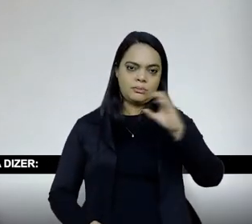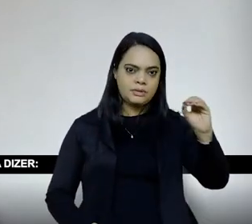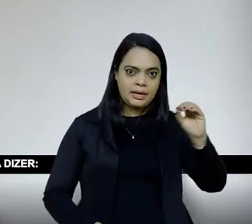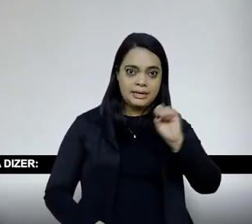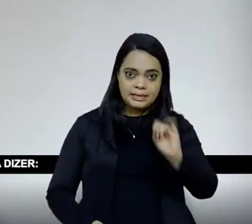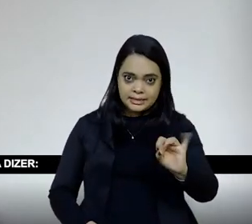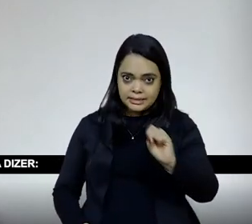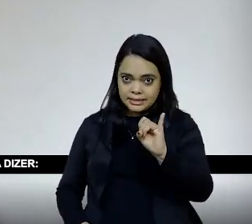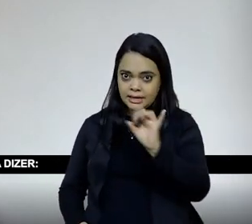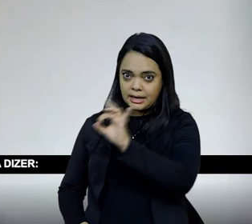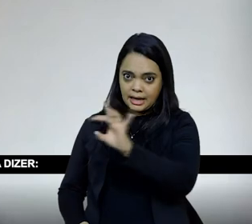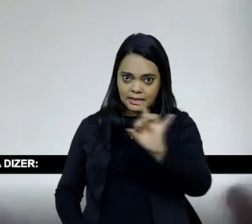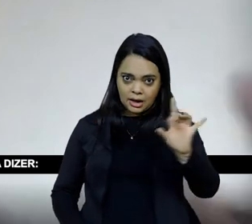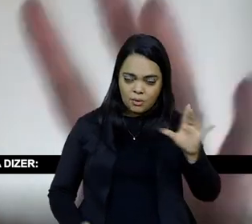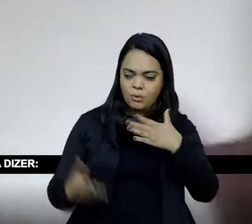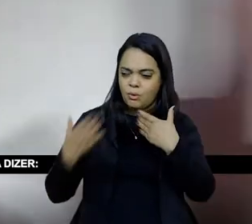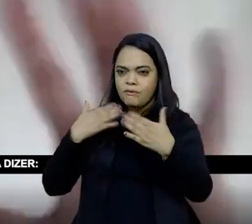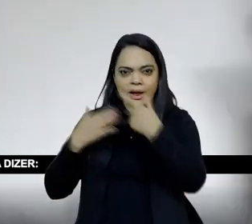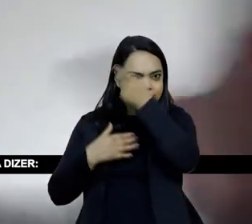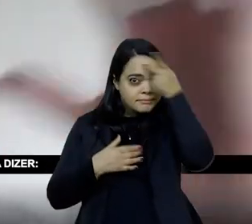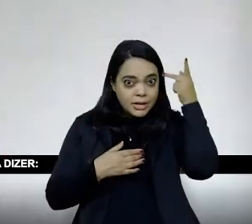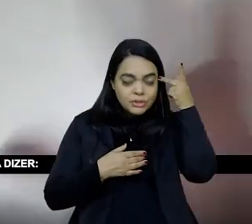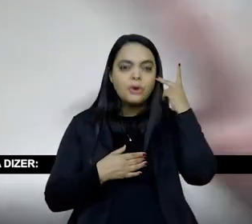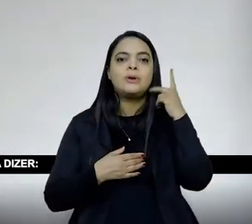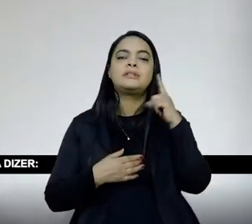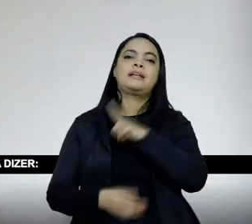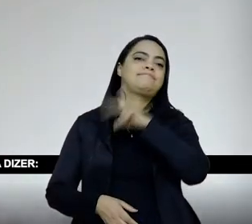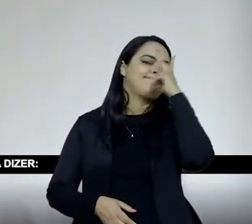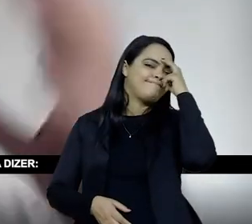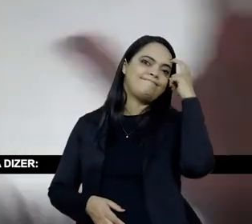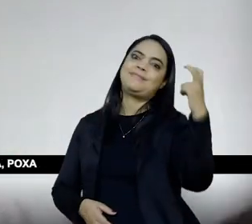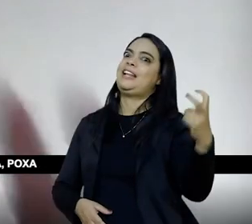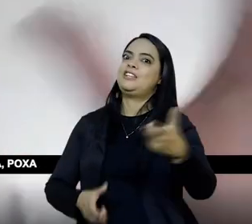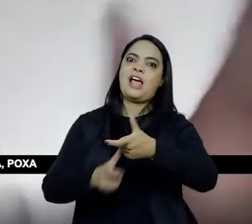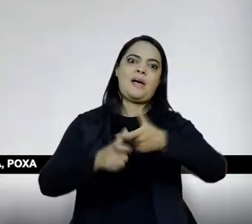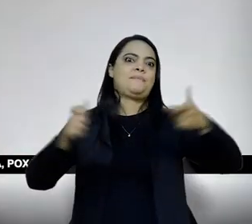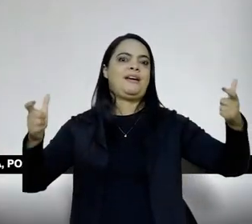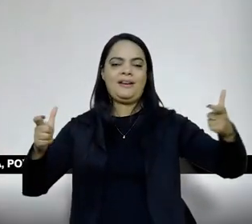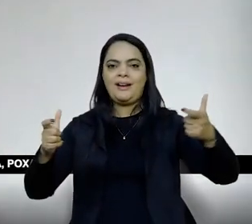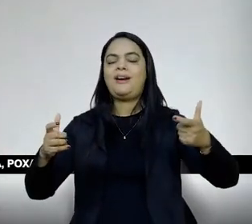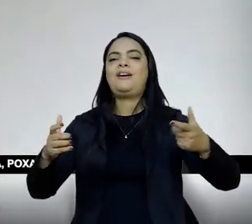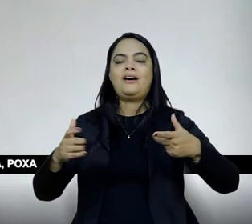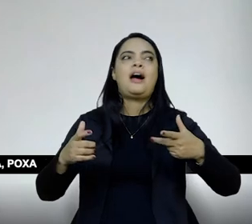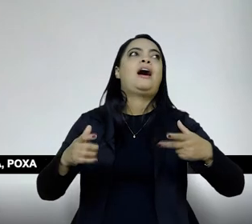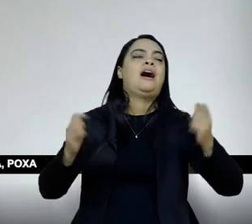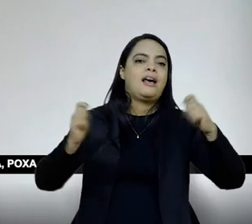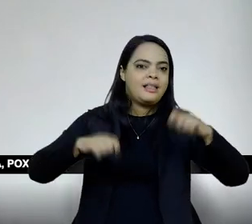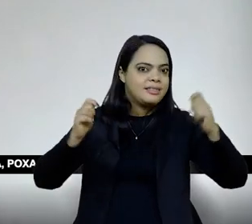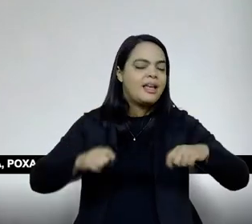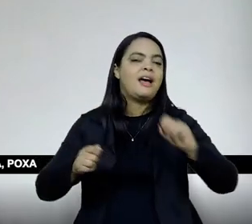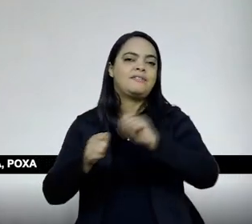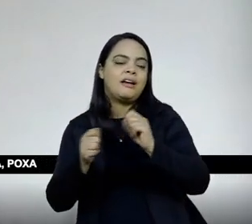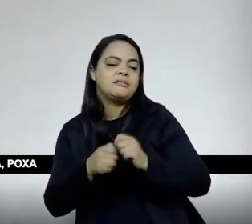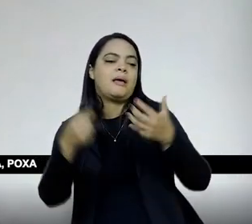escuta dois, três pessoas, você tem uma inteligência coletiva muito mais alargada para dizer, olha, essa coisa, aí a gente